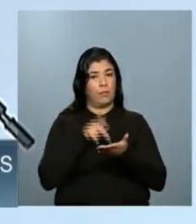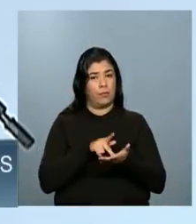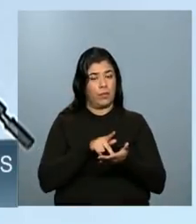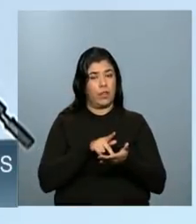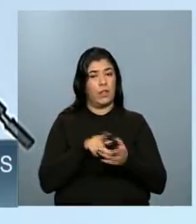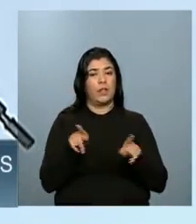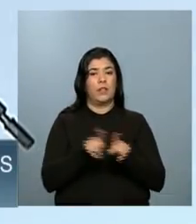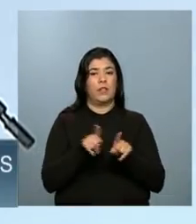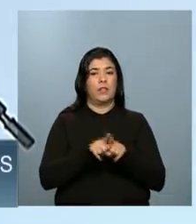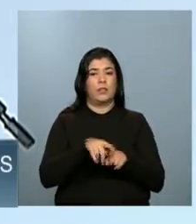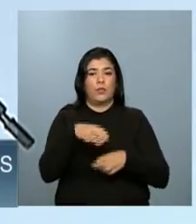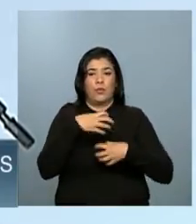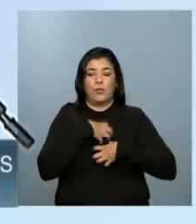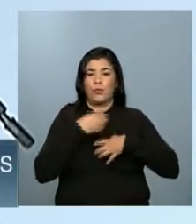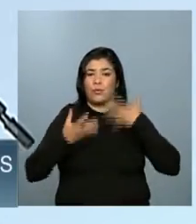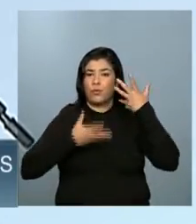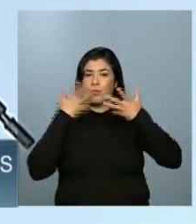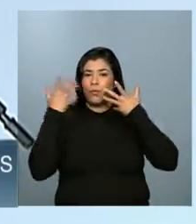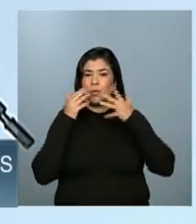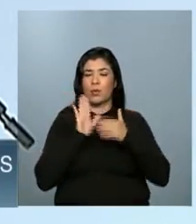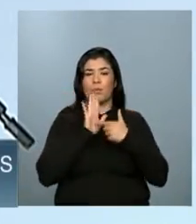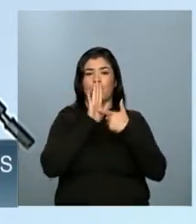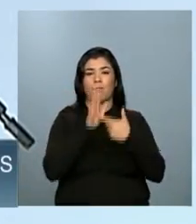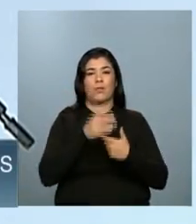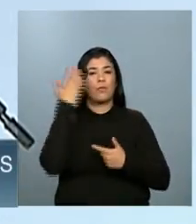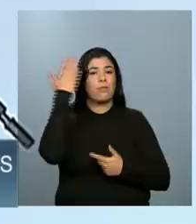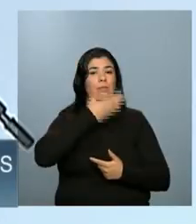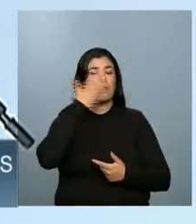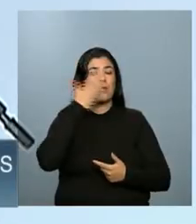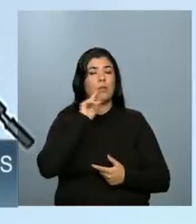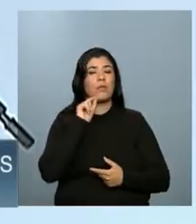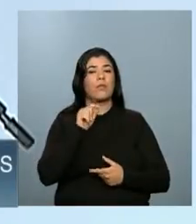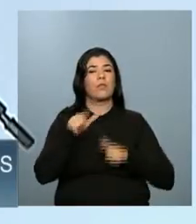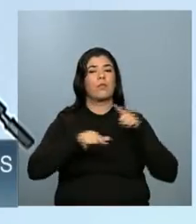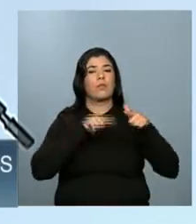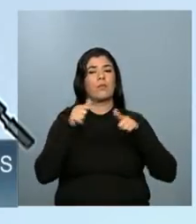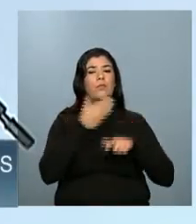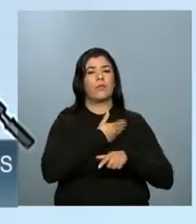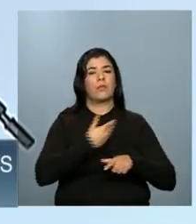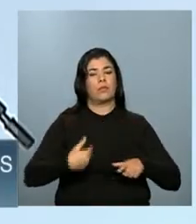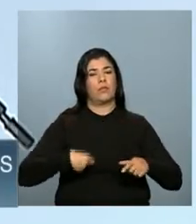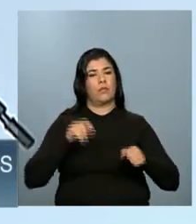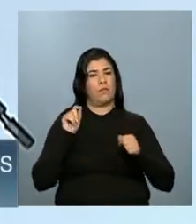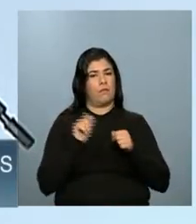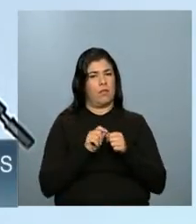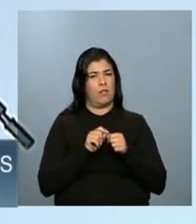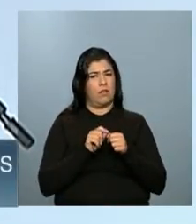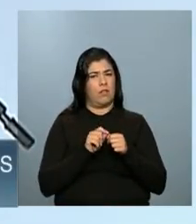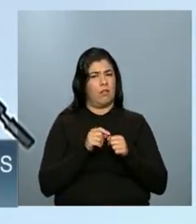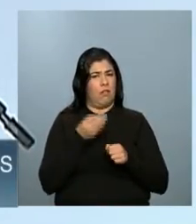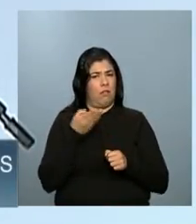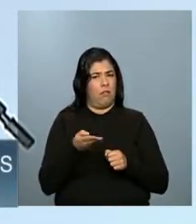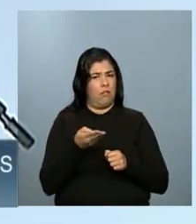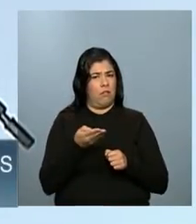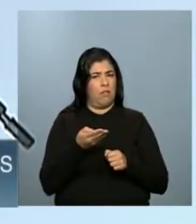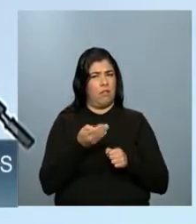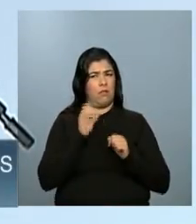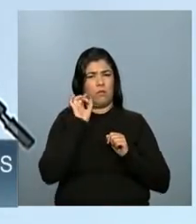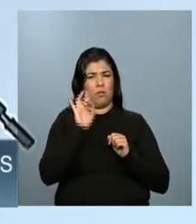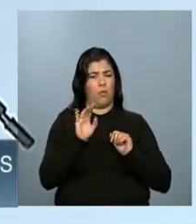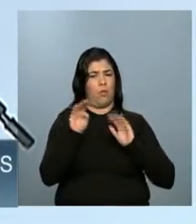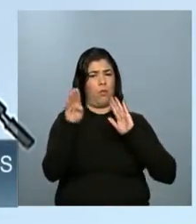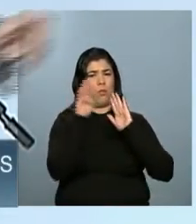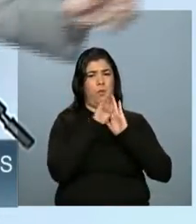testemunhando o trabalho desse governo, que não é só o governo do Minha Casa Minha